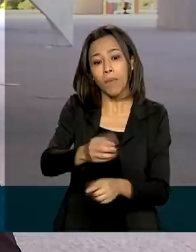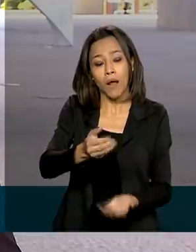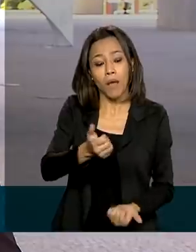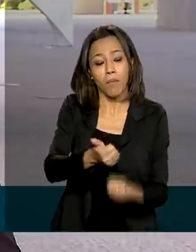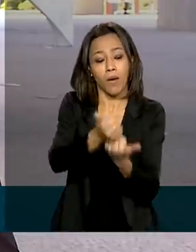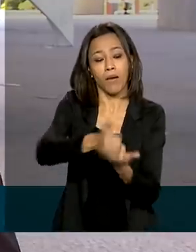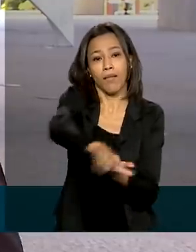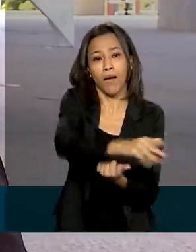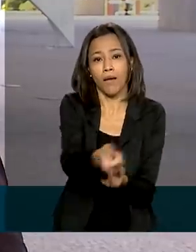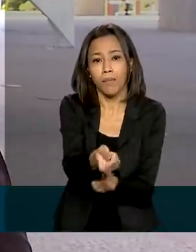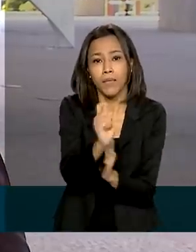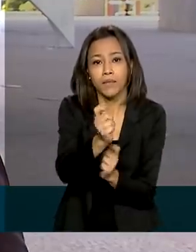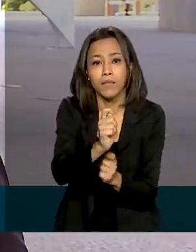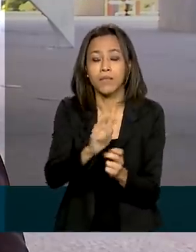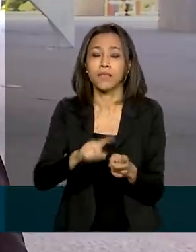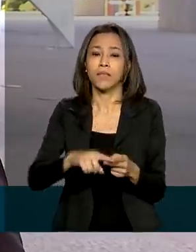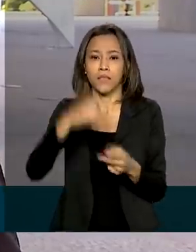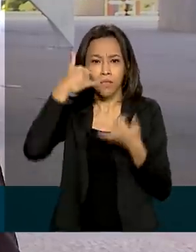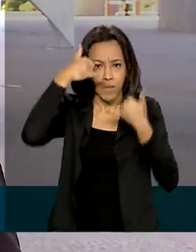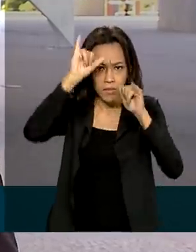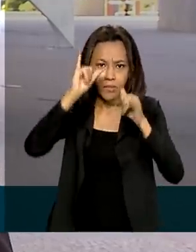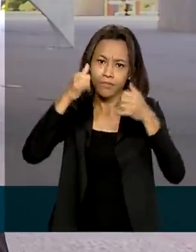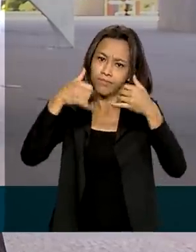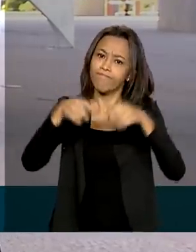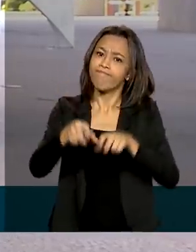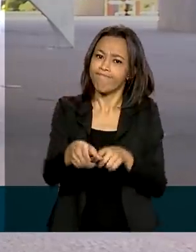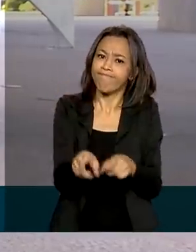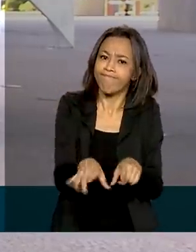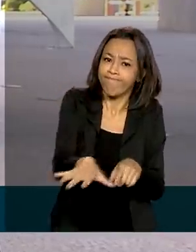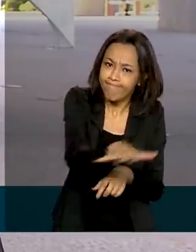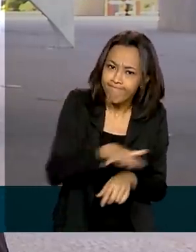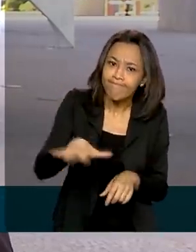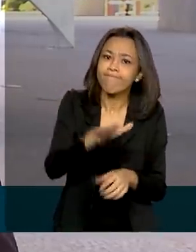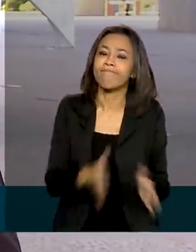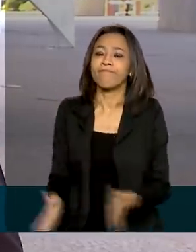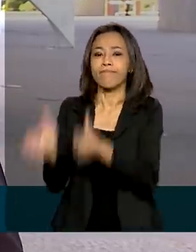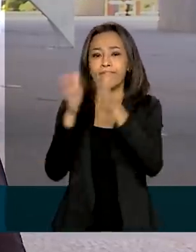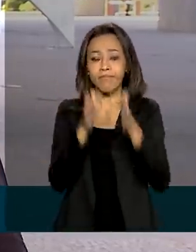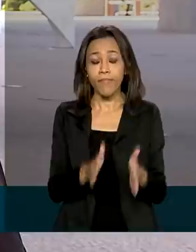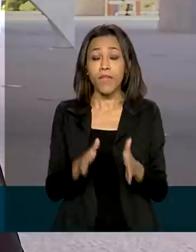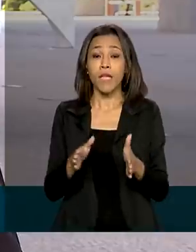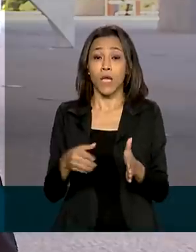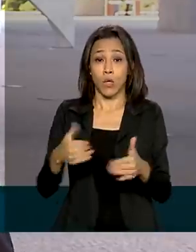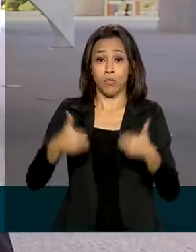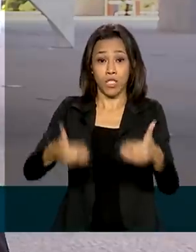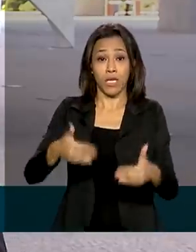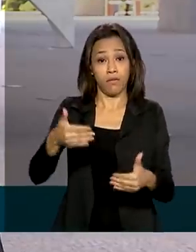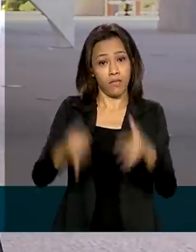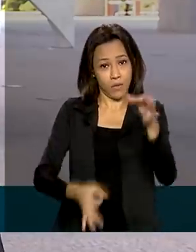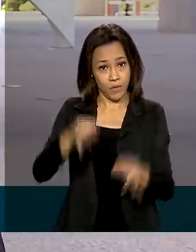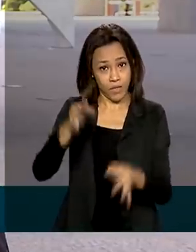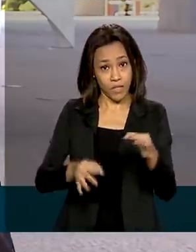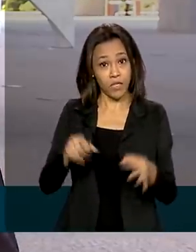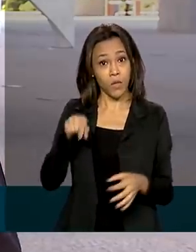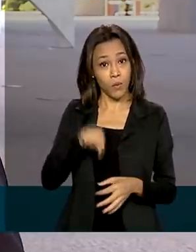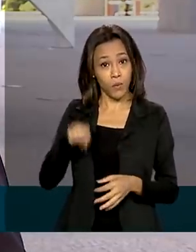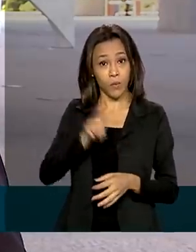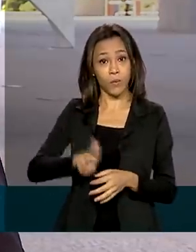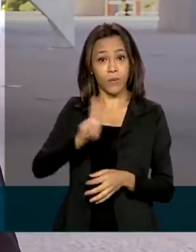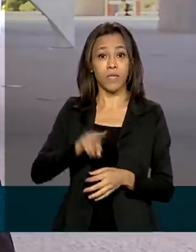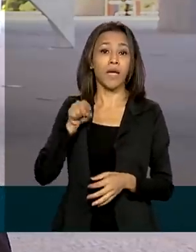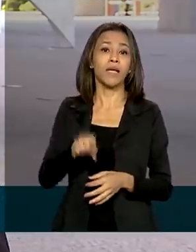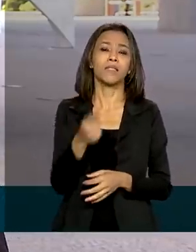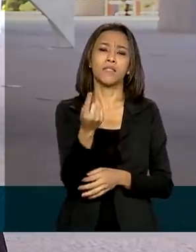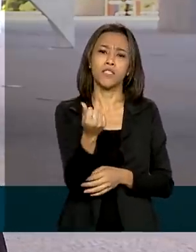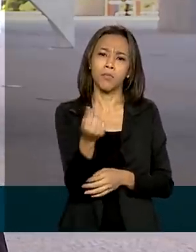e também a agropecuária sustentável. Já o Ministério da Justiça prevê a utilização dessa verba para o aprimoramento